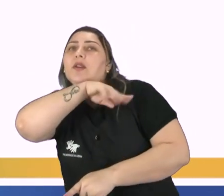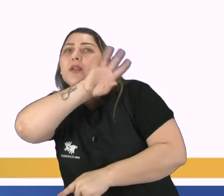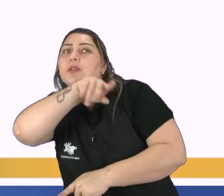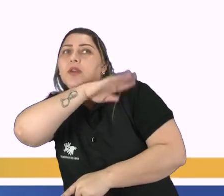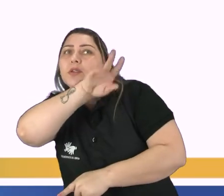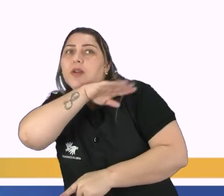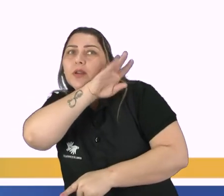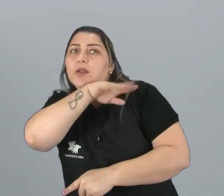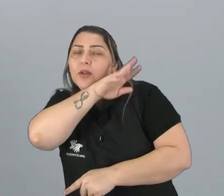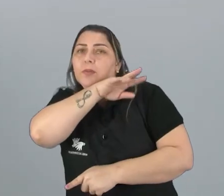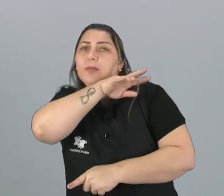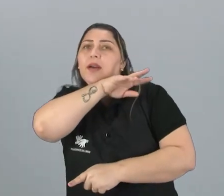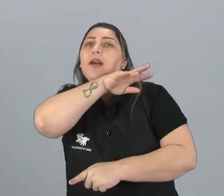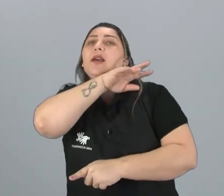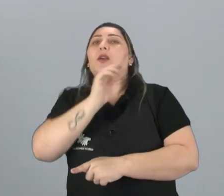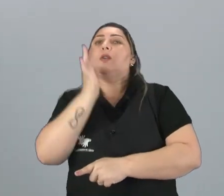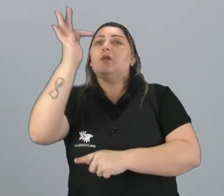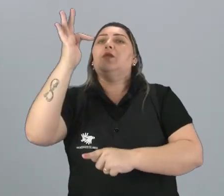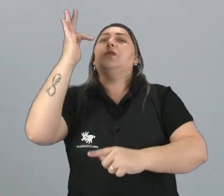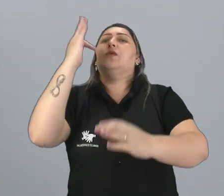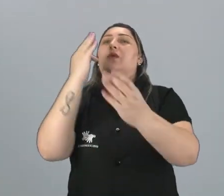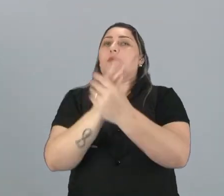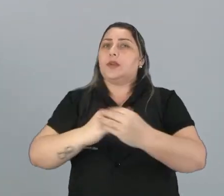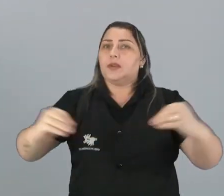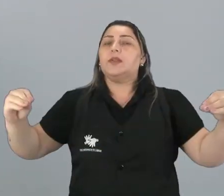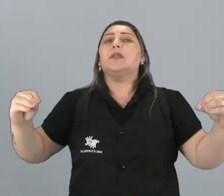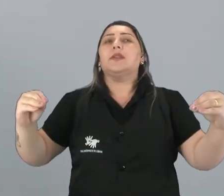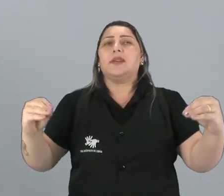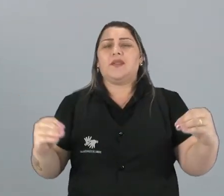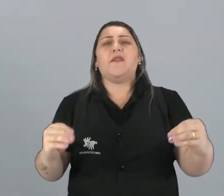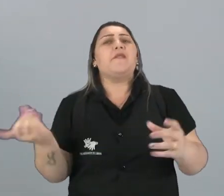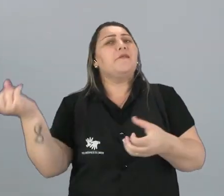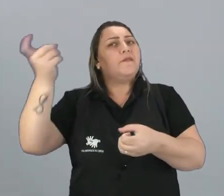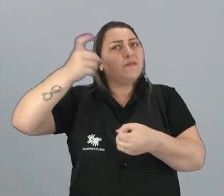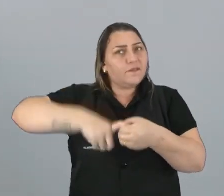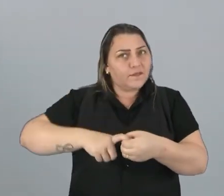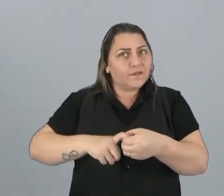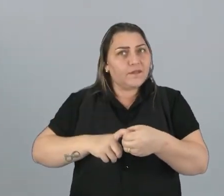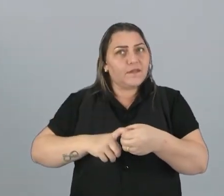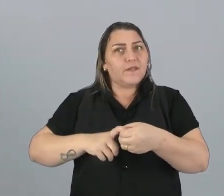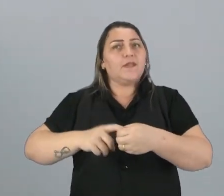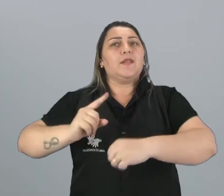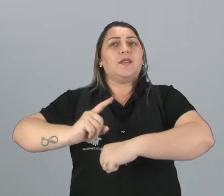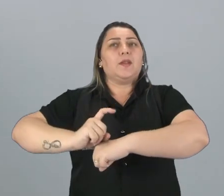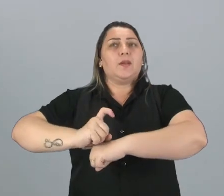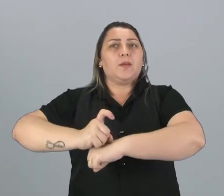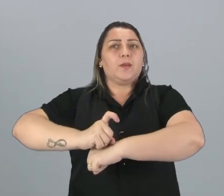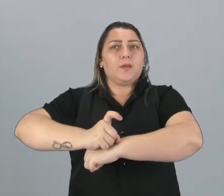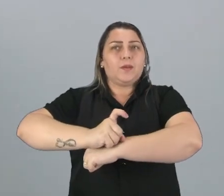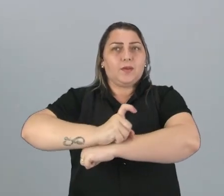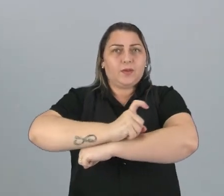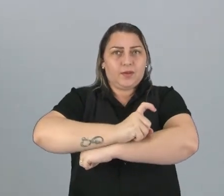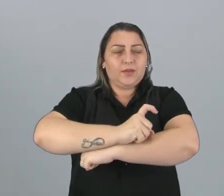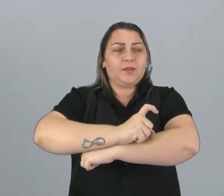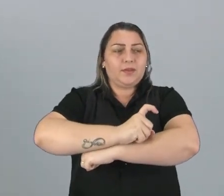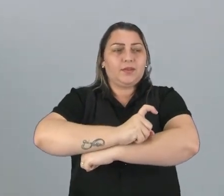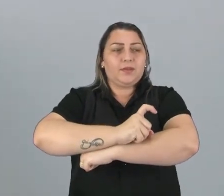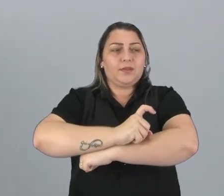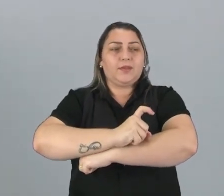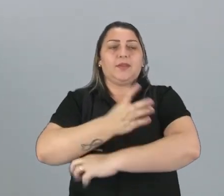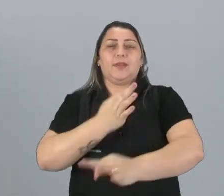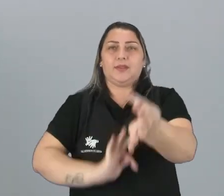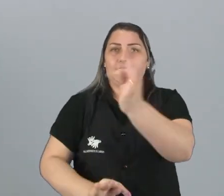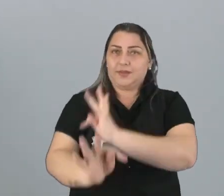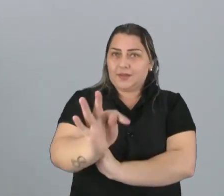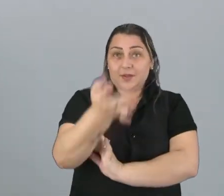ameaçado de extinção. Alguns até perguntam, será que vai voltar, os dinossauros com essas tecnologias? Não se sabe,